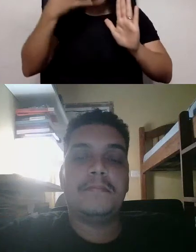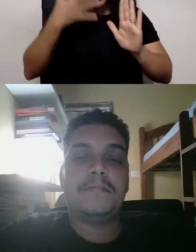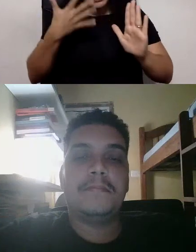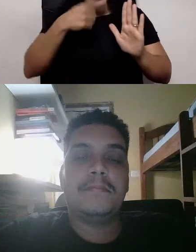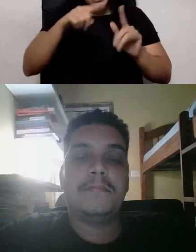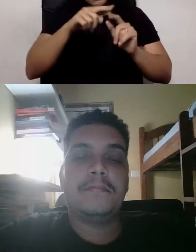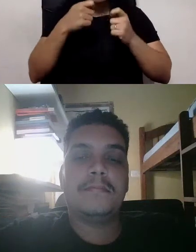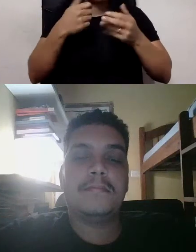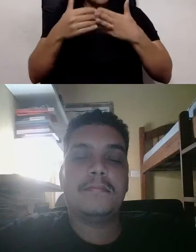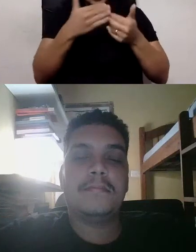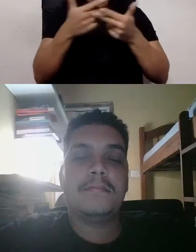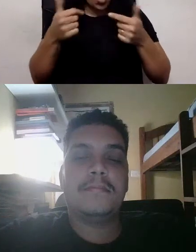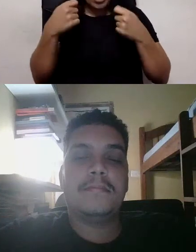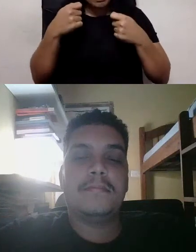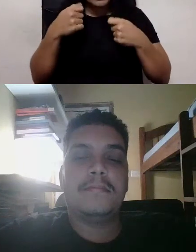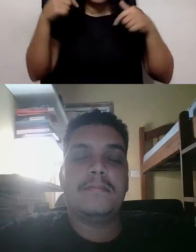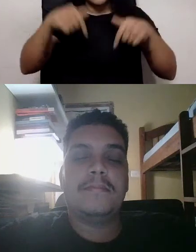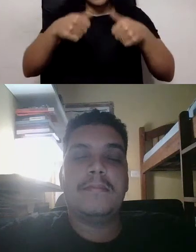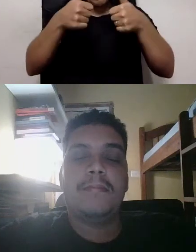precisar de qualquer coisa, a gente está aqui.